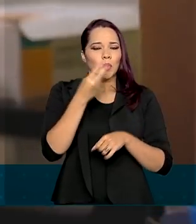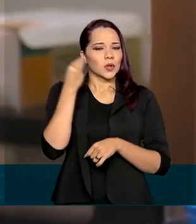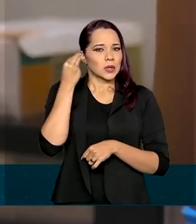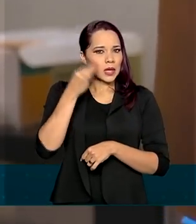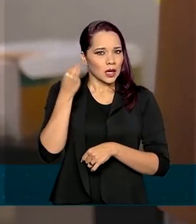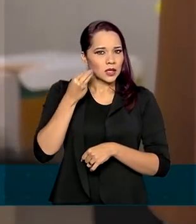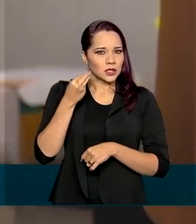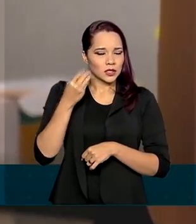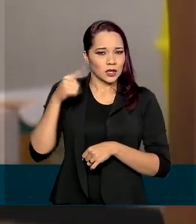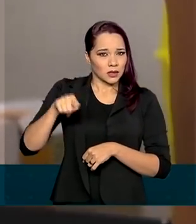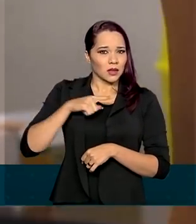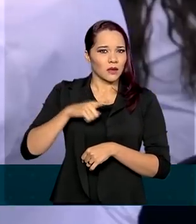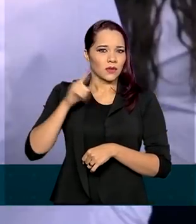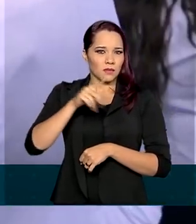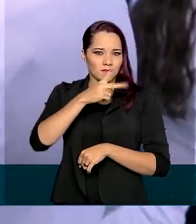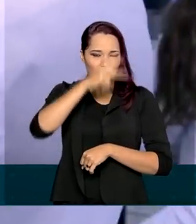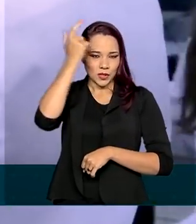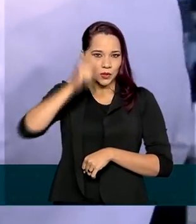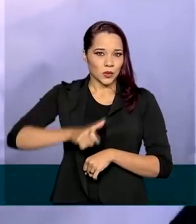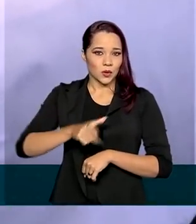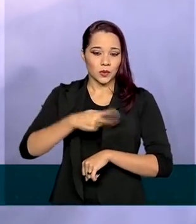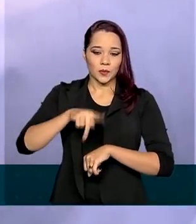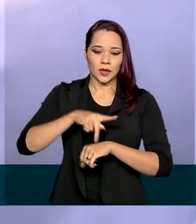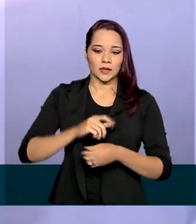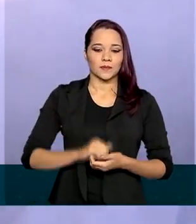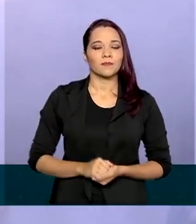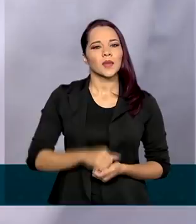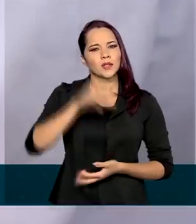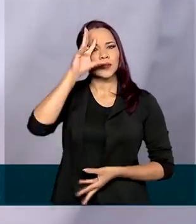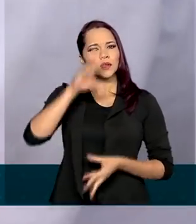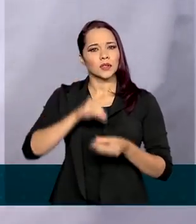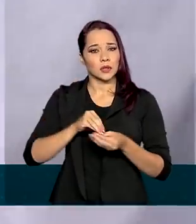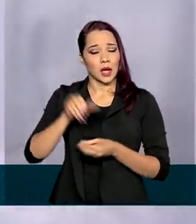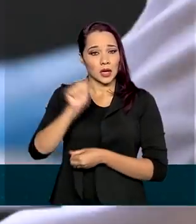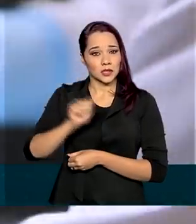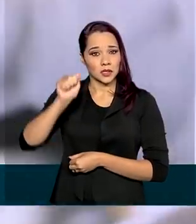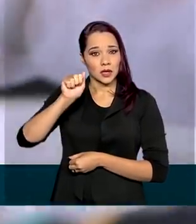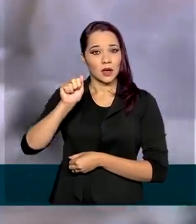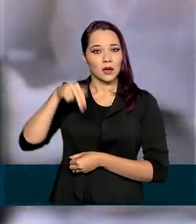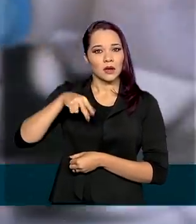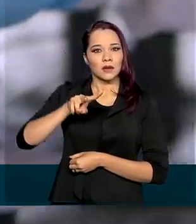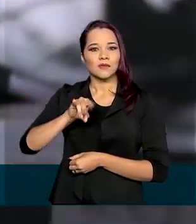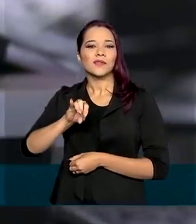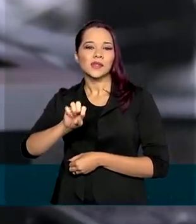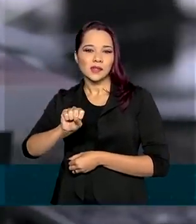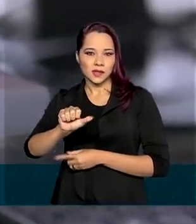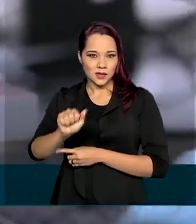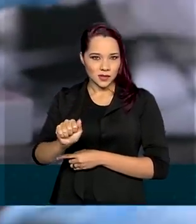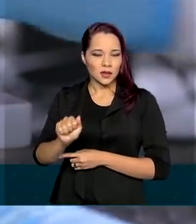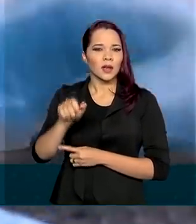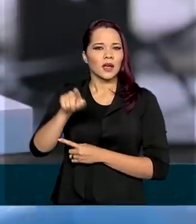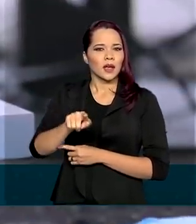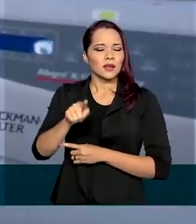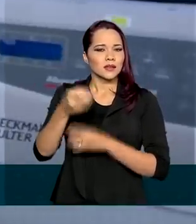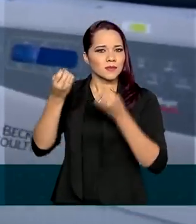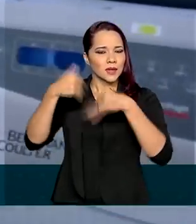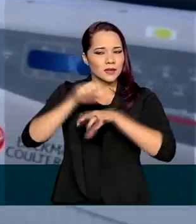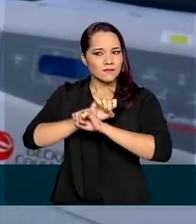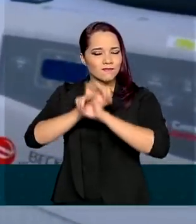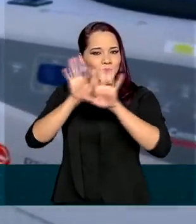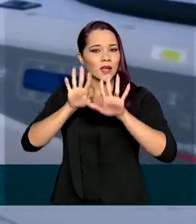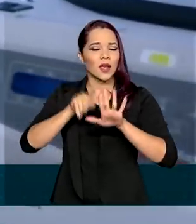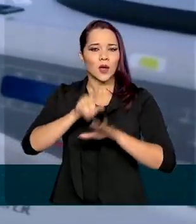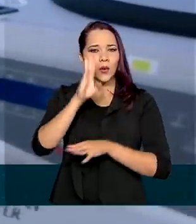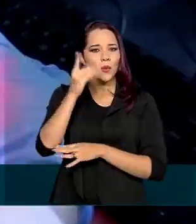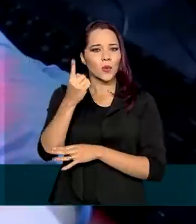voluntária no Reino Unido. No nosso entendimento, na Agência Nacional de Vigilância Sanitária, essa transparência é um dos